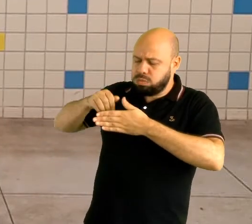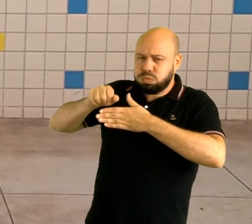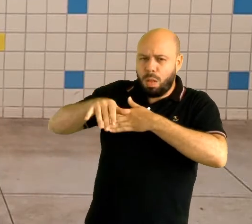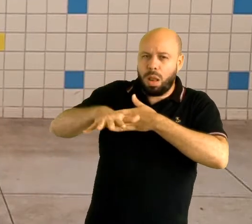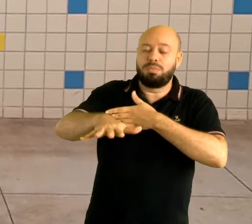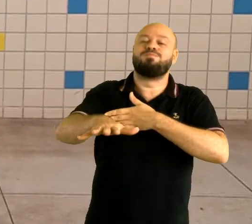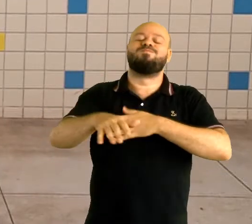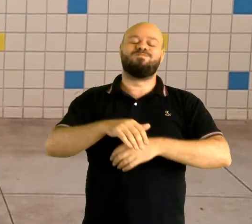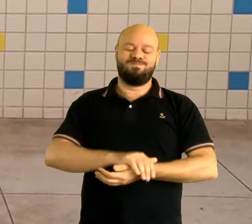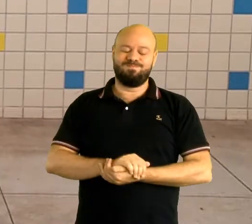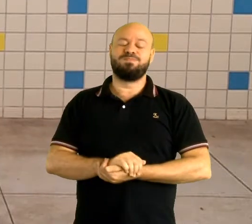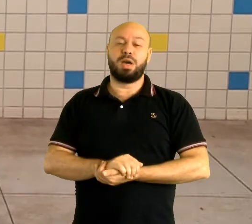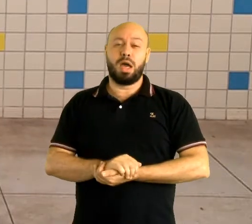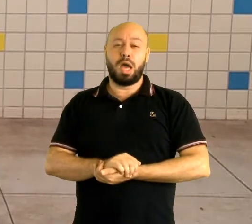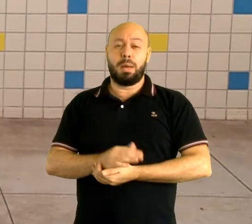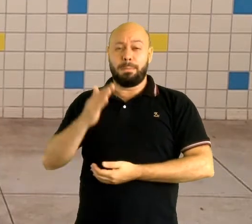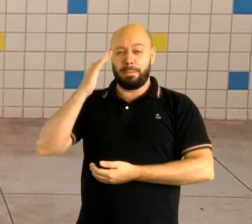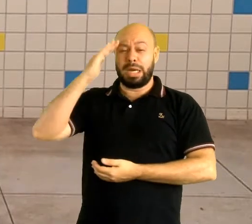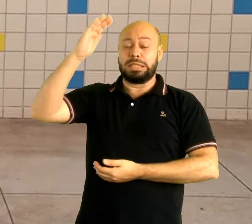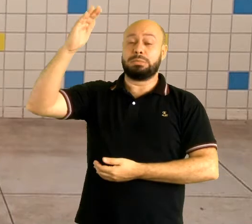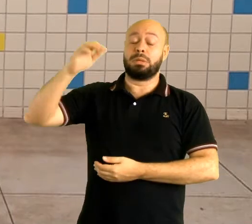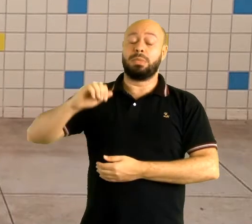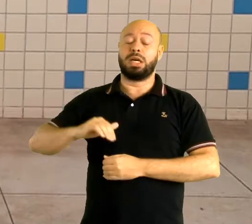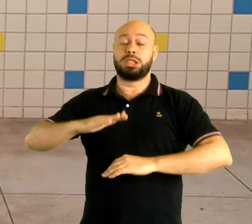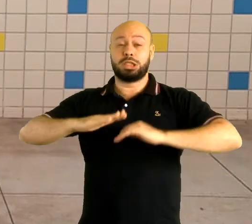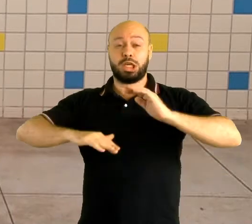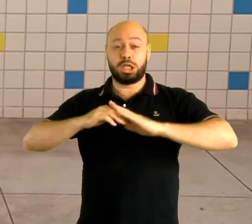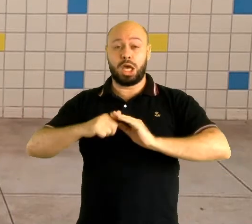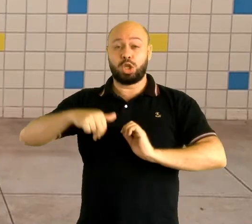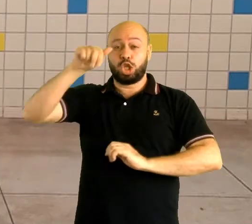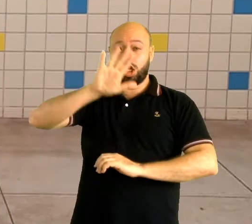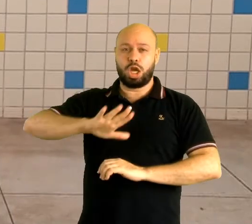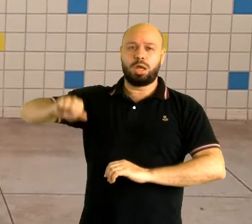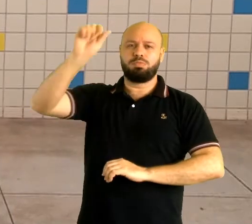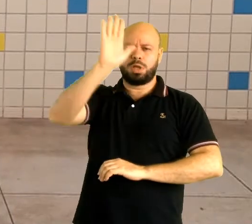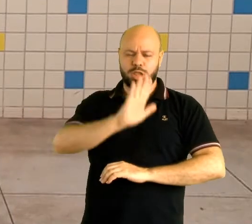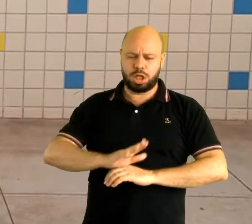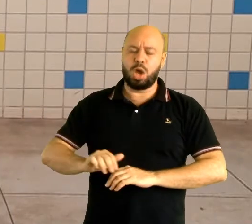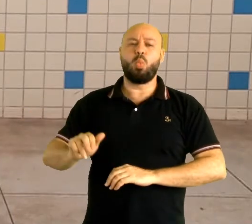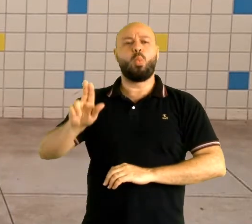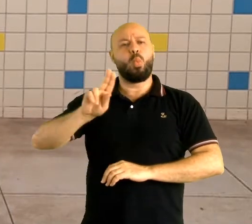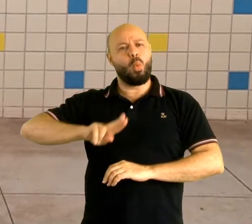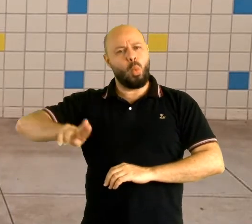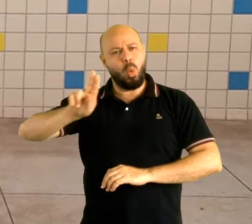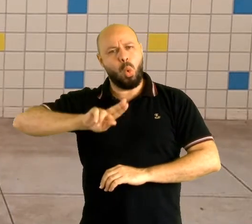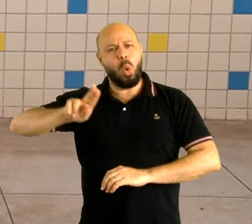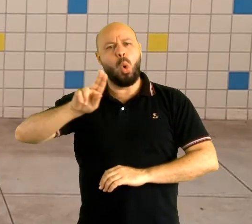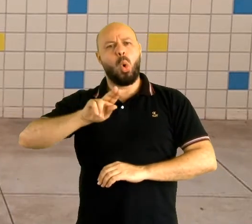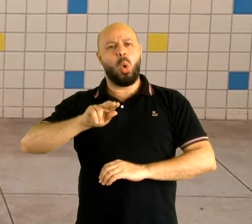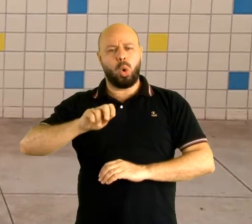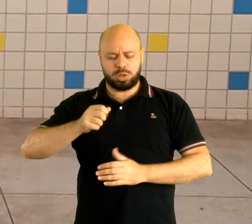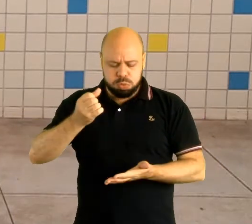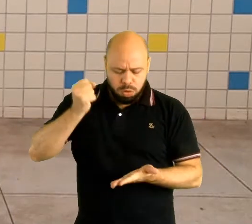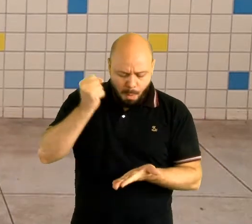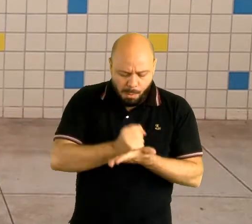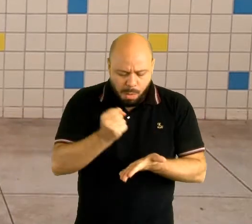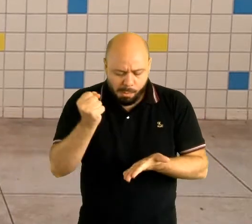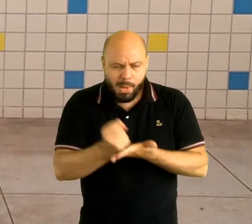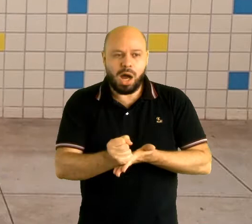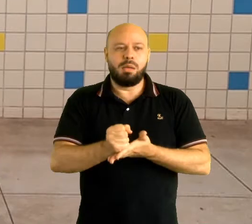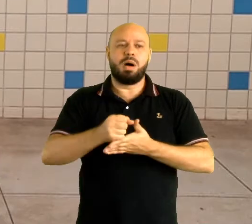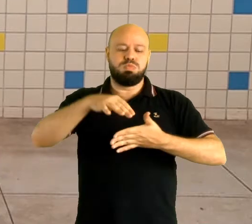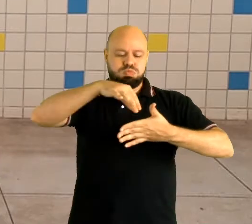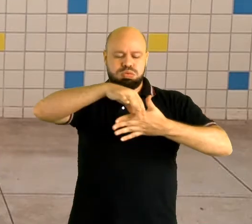artistas, principalmente do Nordeste do Brasil, utilizam a xilogravura para ilustrar fábulas, literatura de